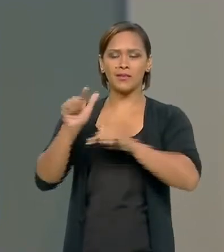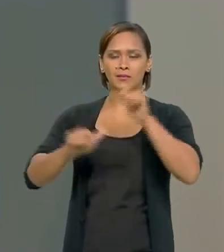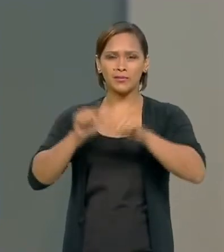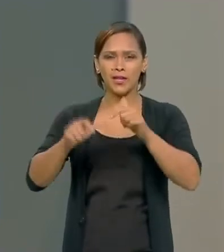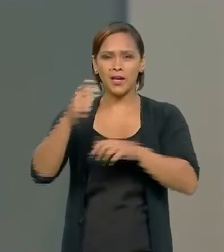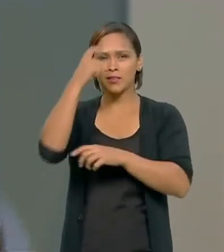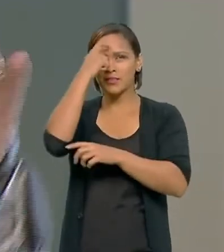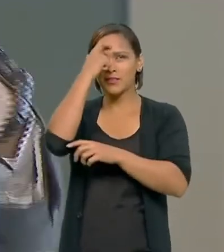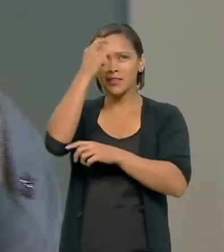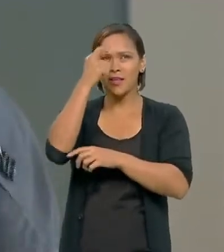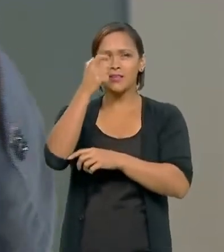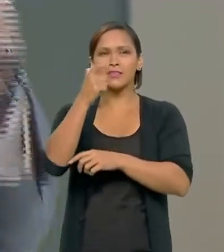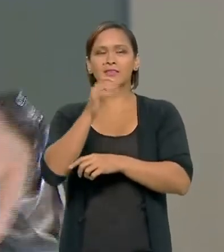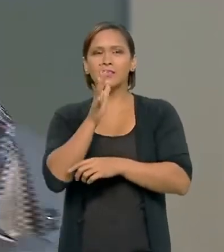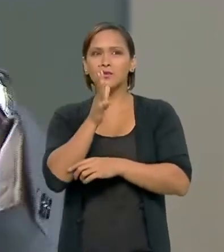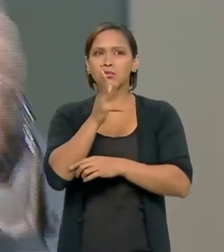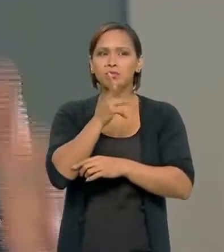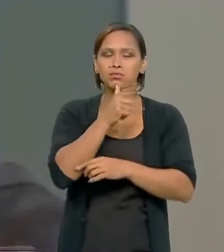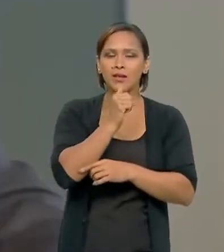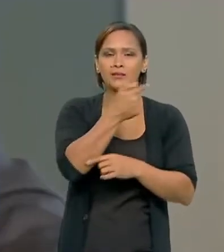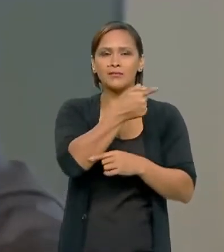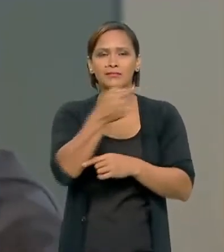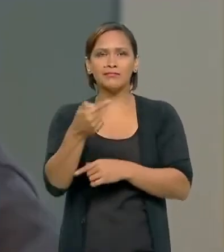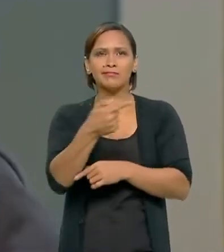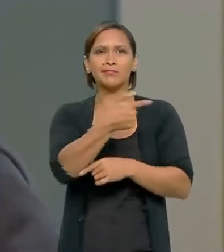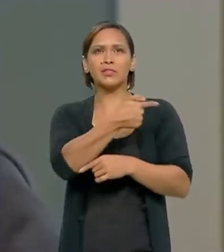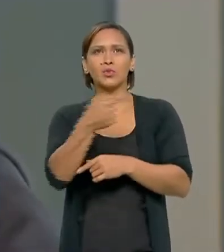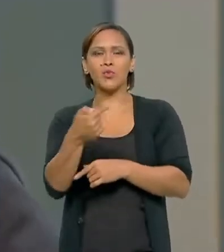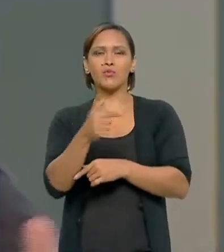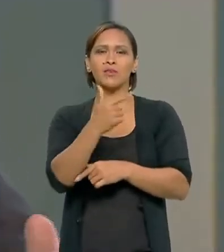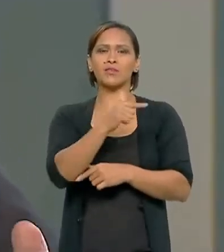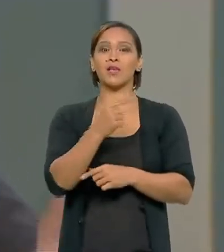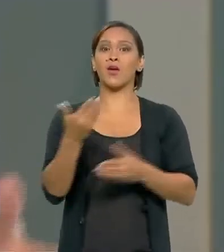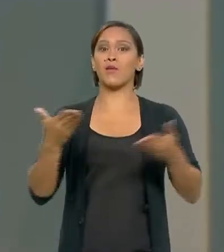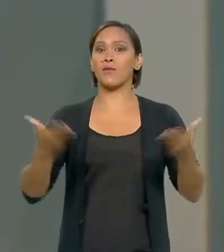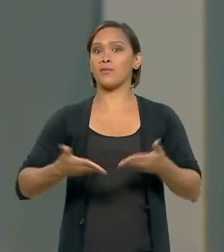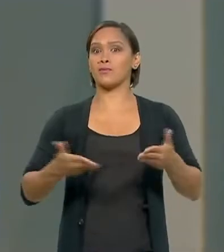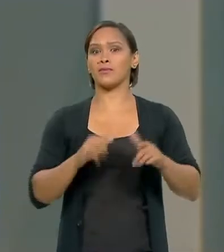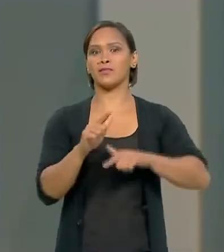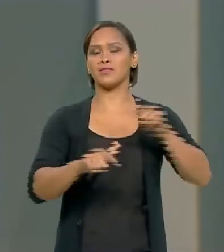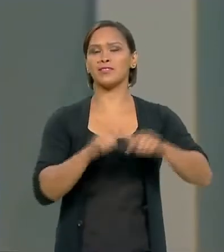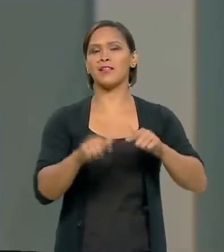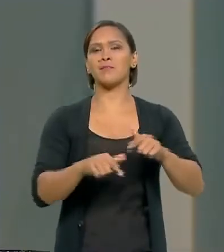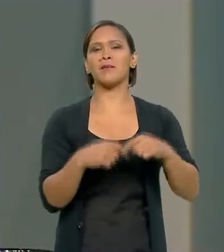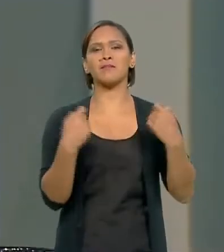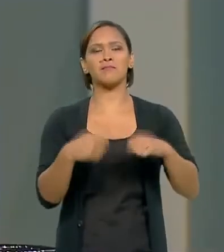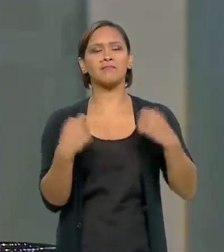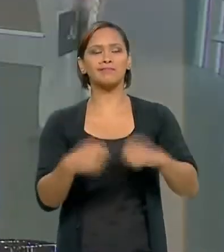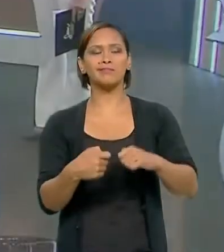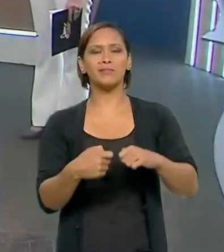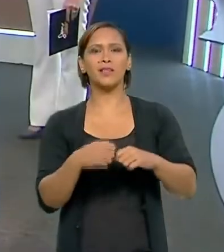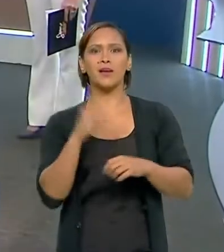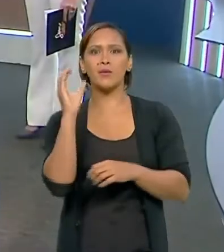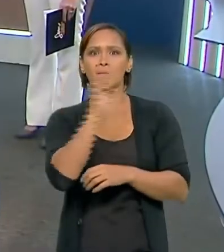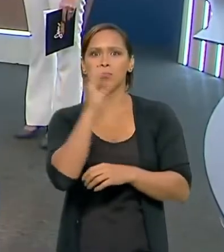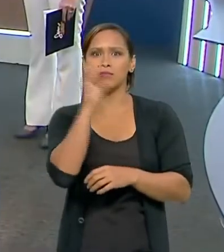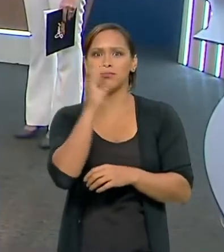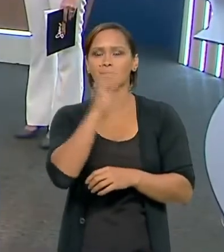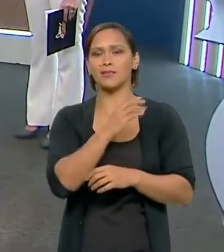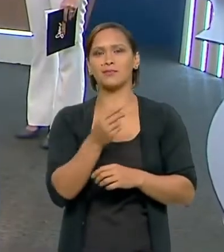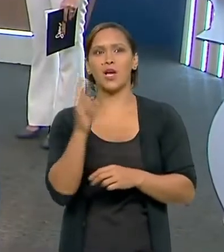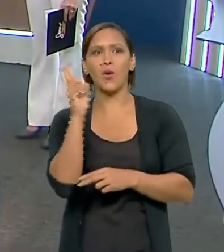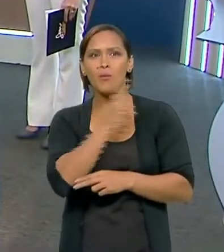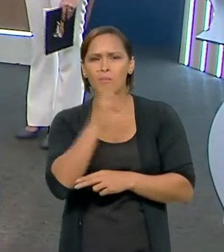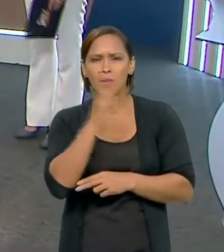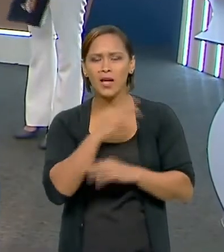de inteligência que levava às vezes uma semana duas semanas hoje esse trabalho tem que ser feito tudo é com urgência